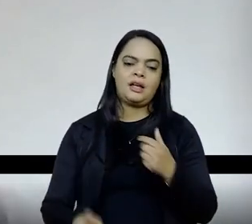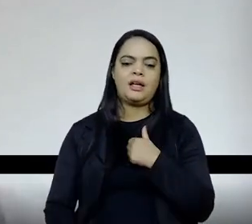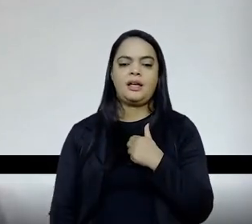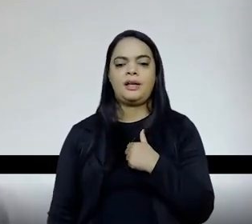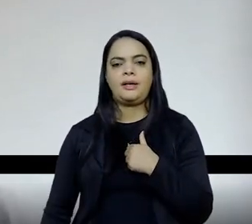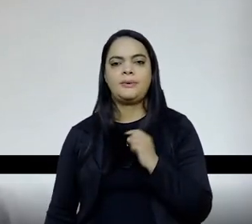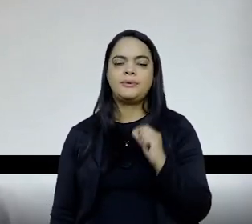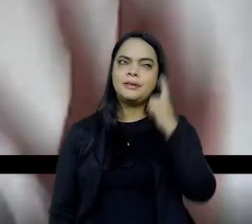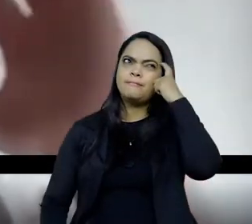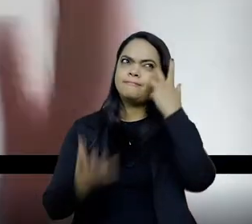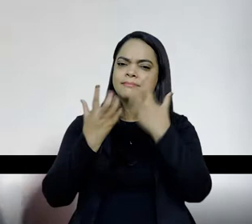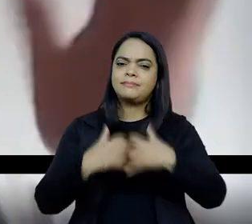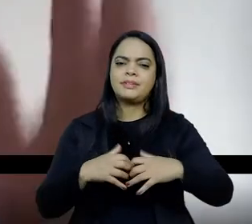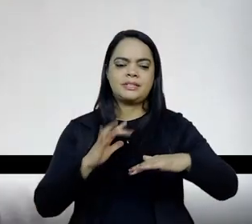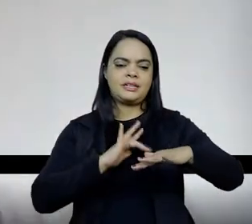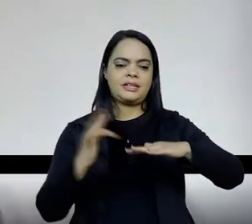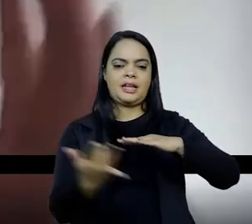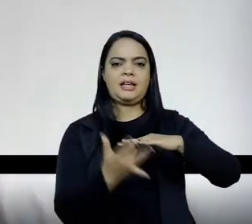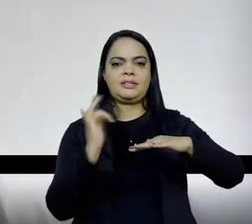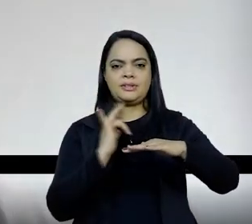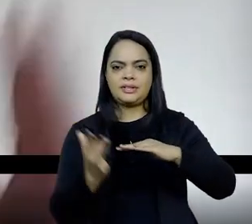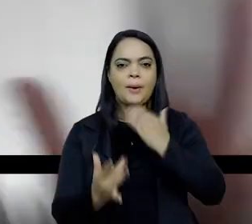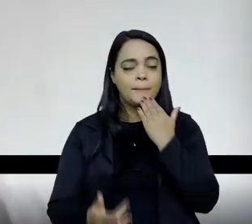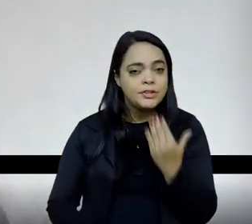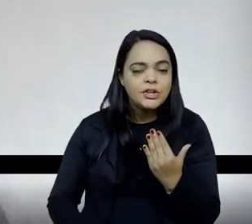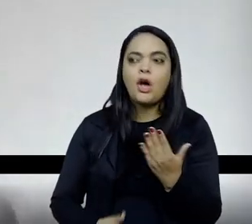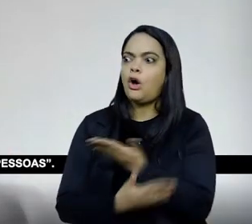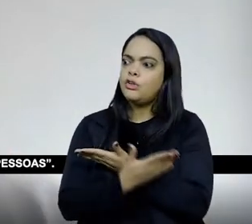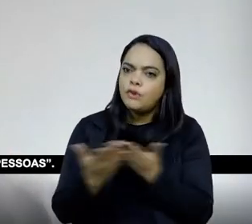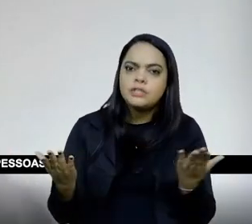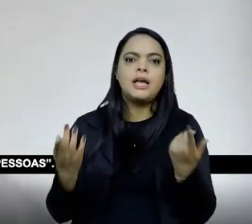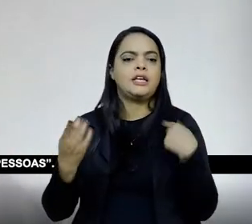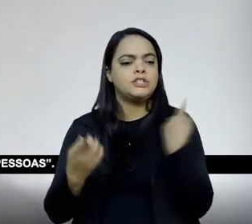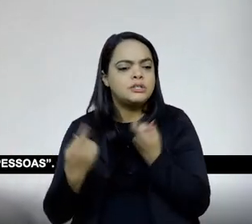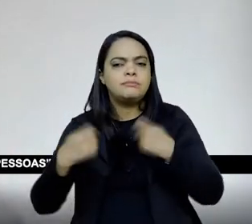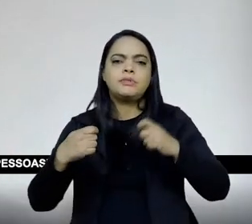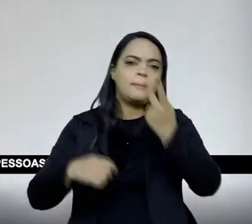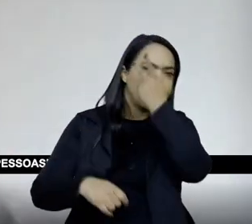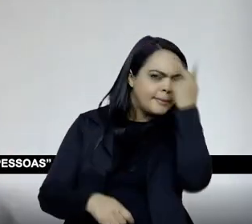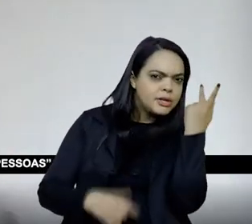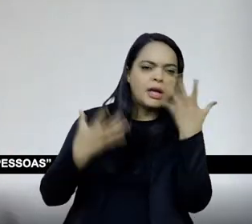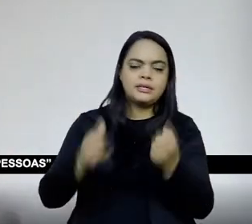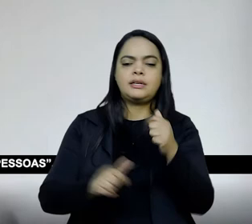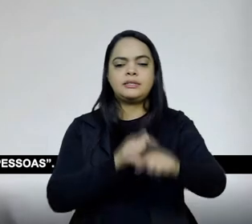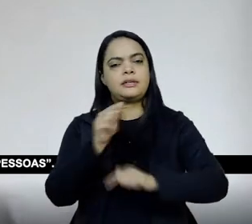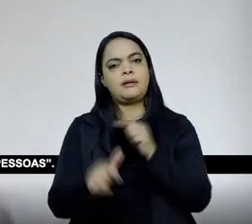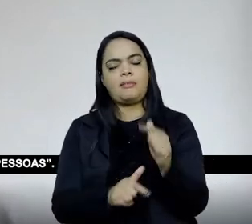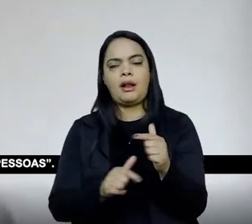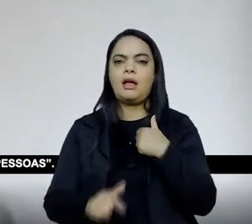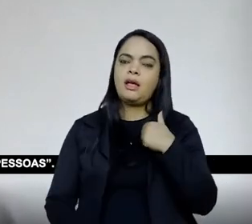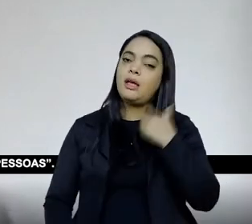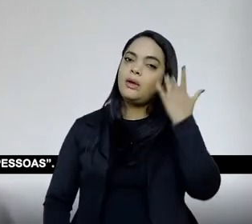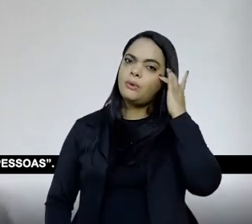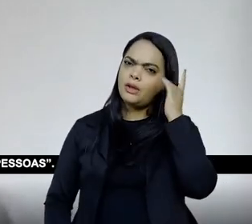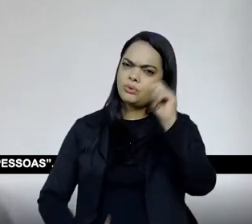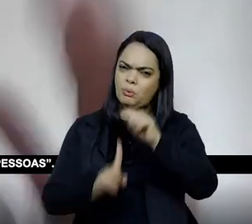as redes sociais e falar, gente, nós estamos precisando de gente para fazer isso, quem topa, não fiz ainda, mas eu acho que daqui a um mês, dois, é isso